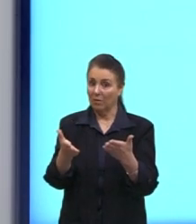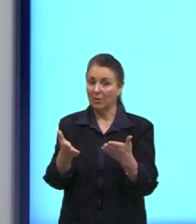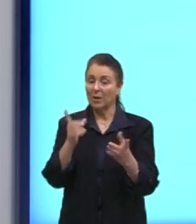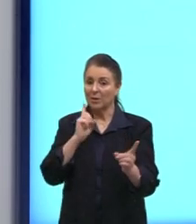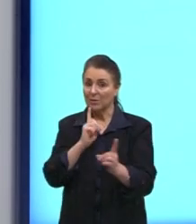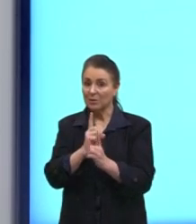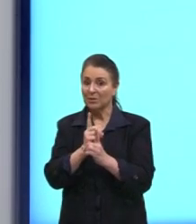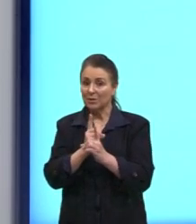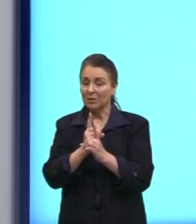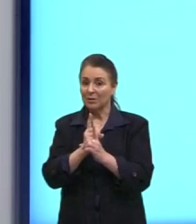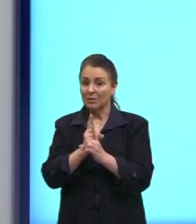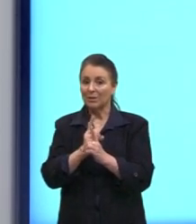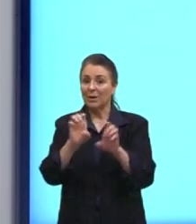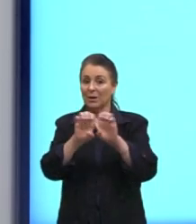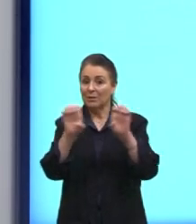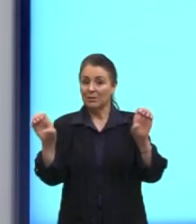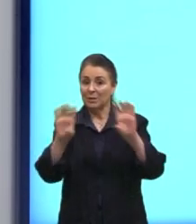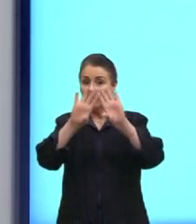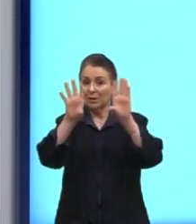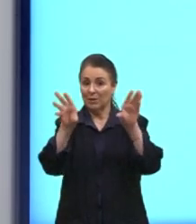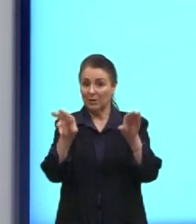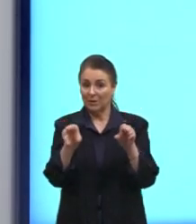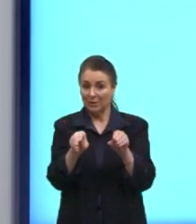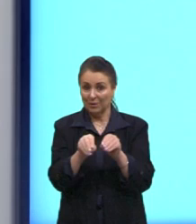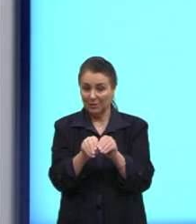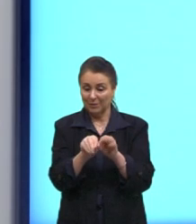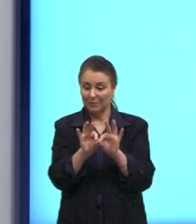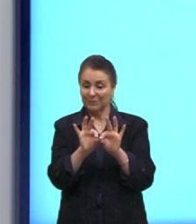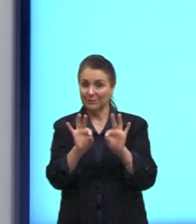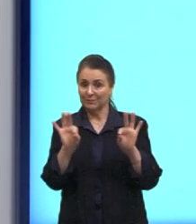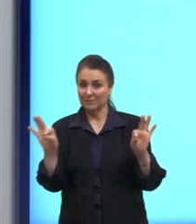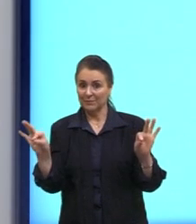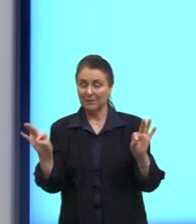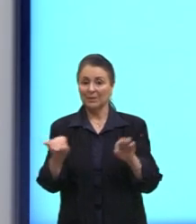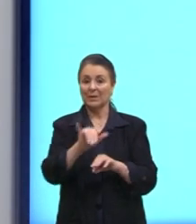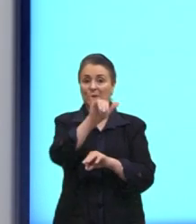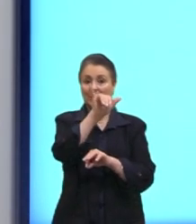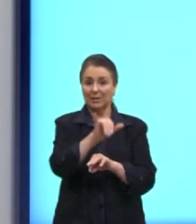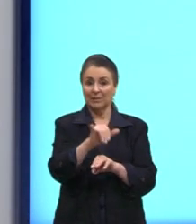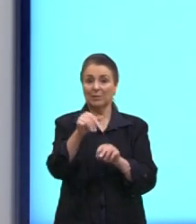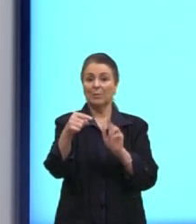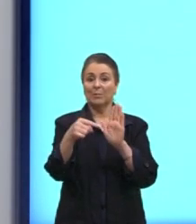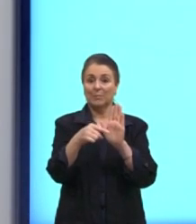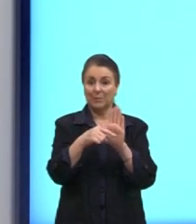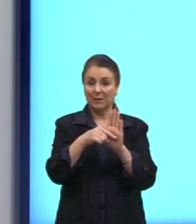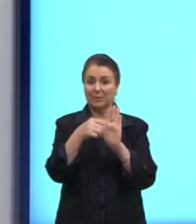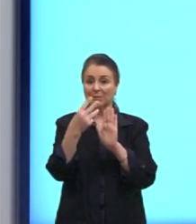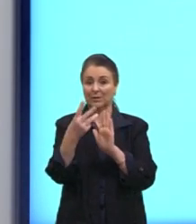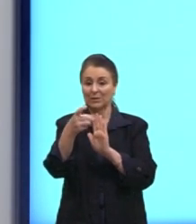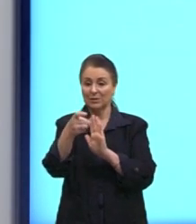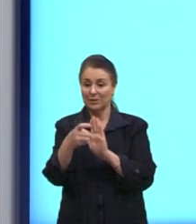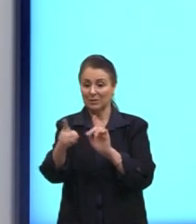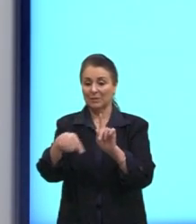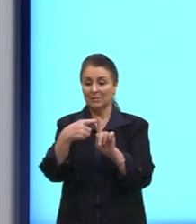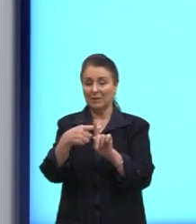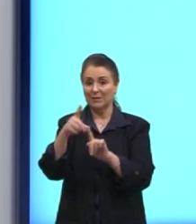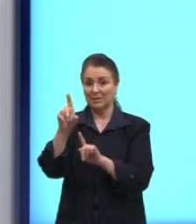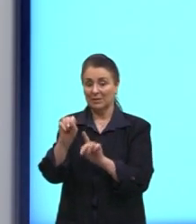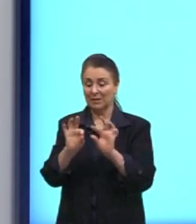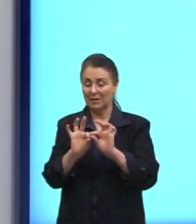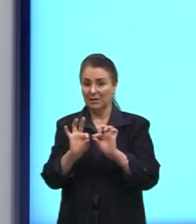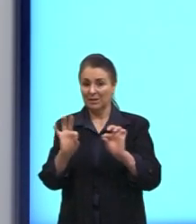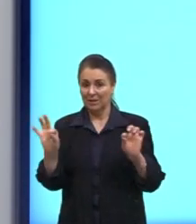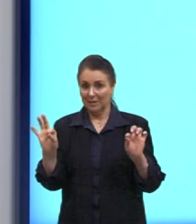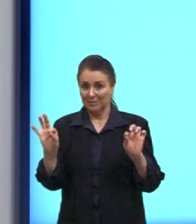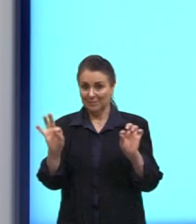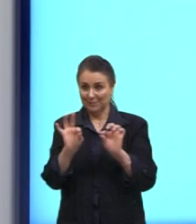reduzida da reta. O y é igual a menos 3x mais 10. Essa reta é a reta